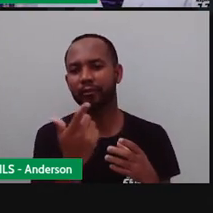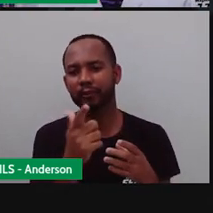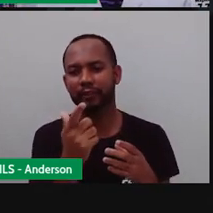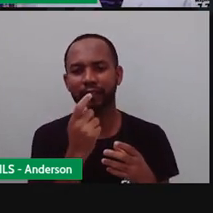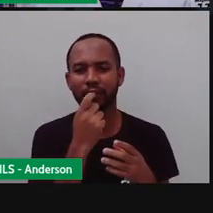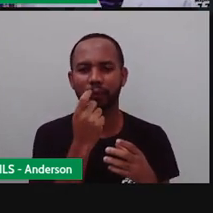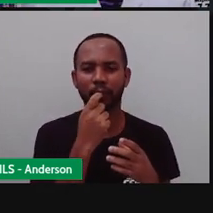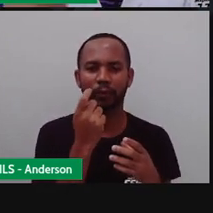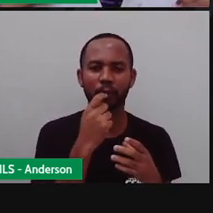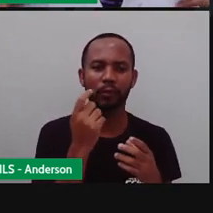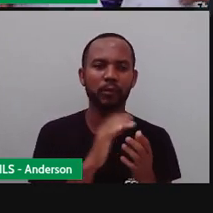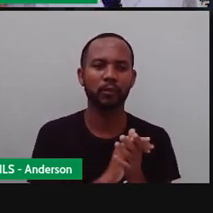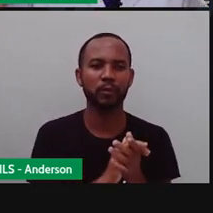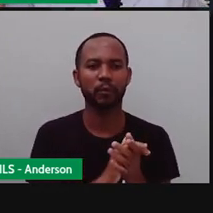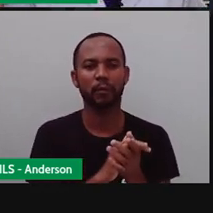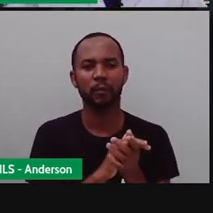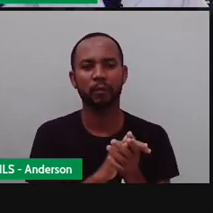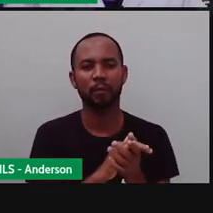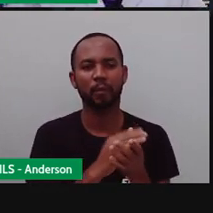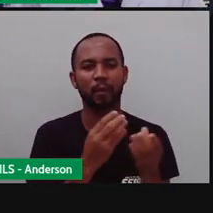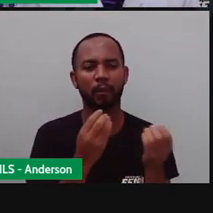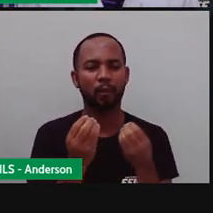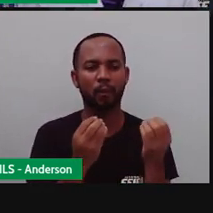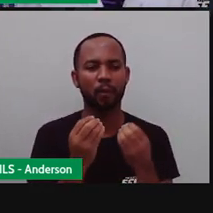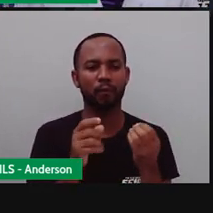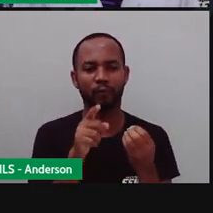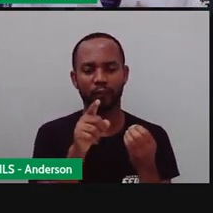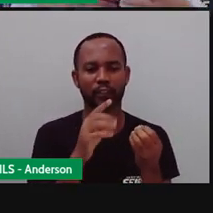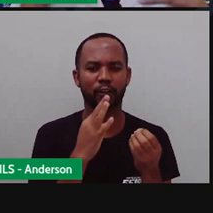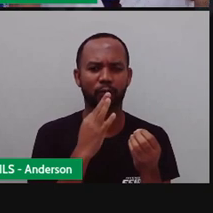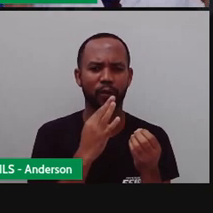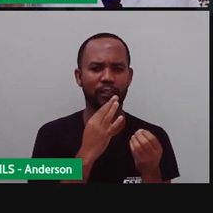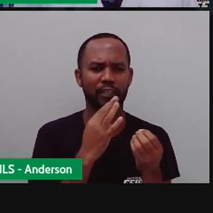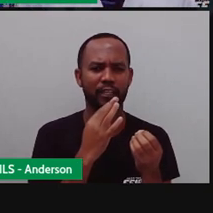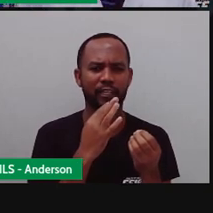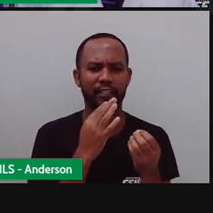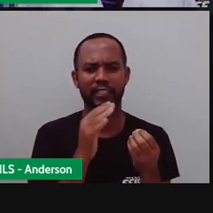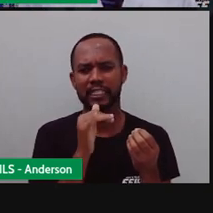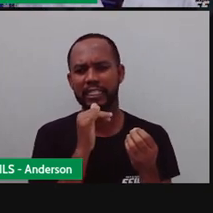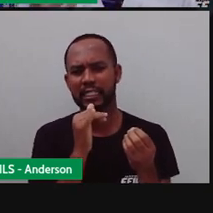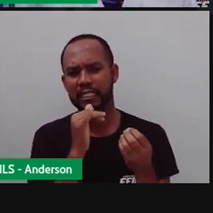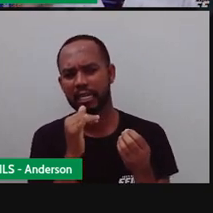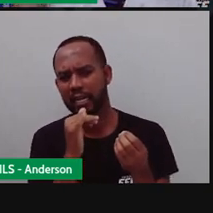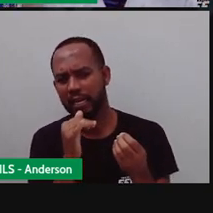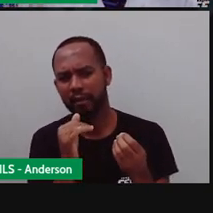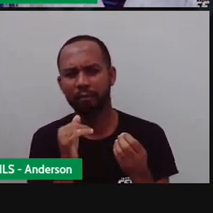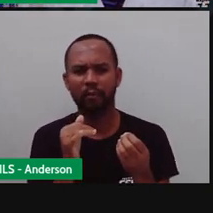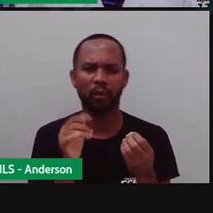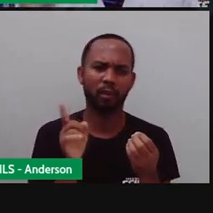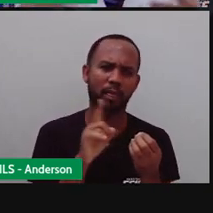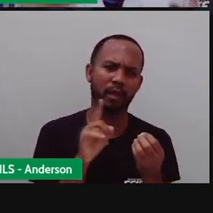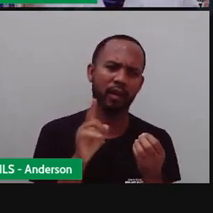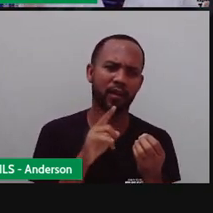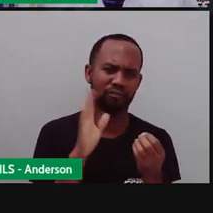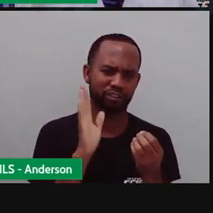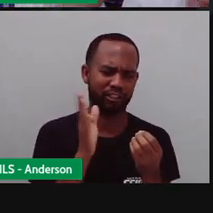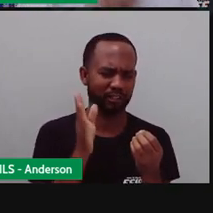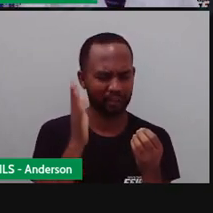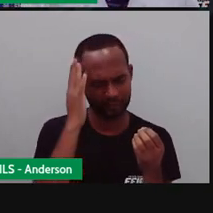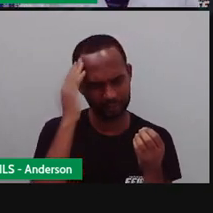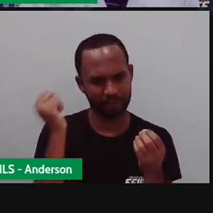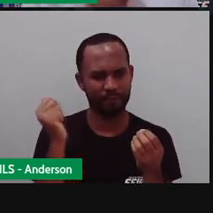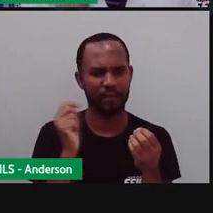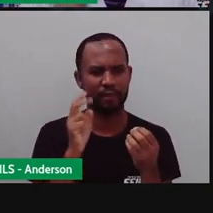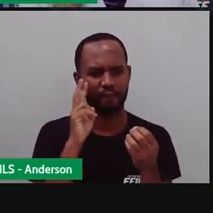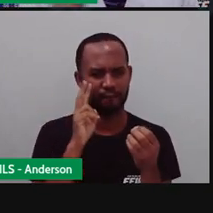os invertebrados. Vocês já conhecerem alguns exemplos, outros vocês já sabiam aí, porque já